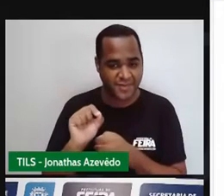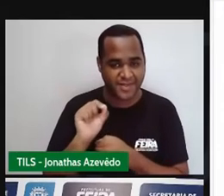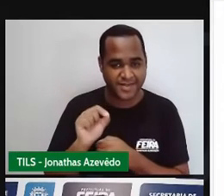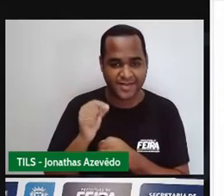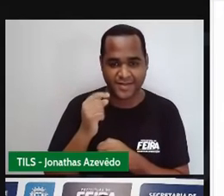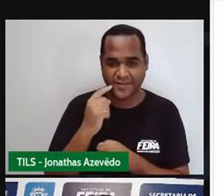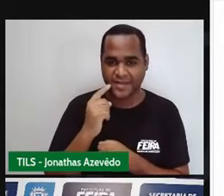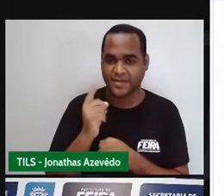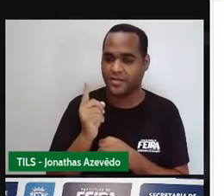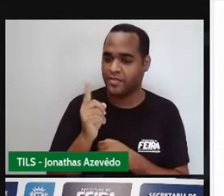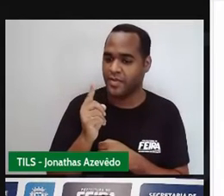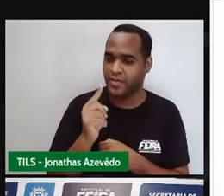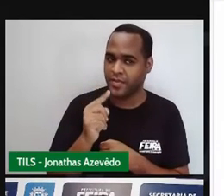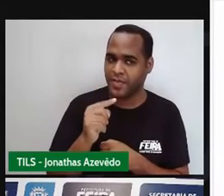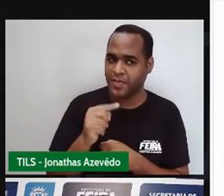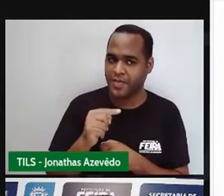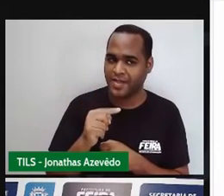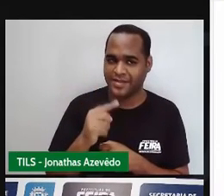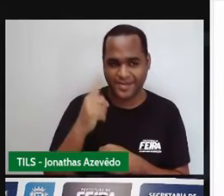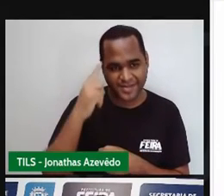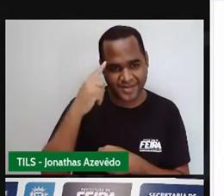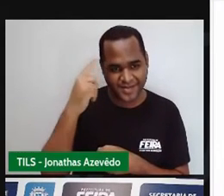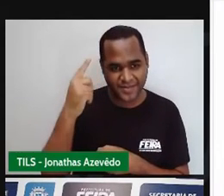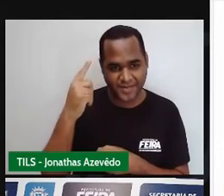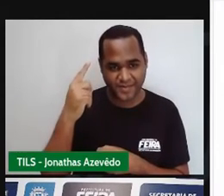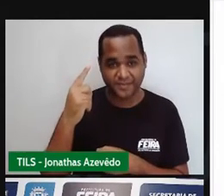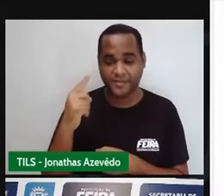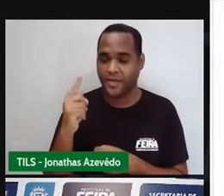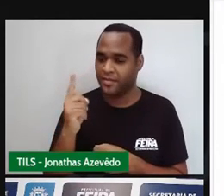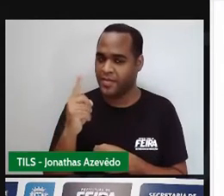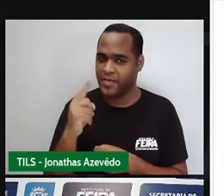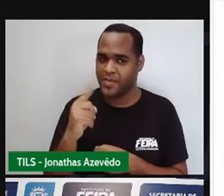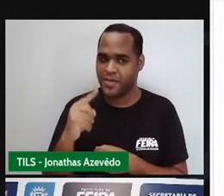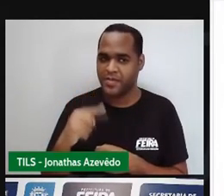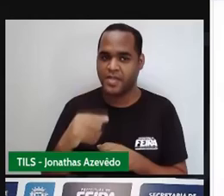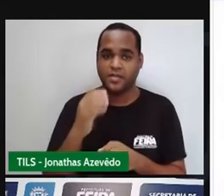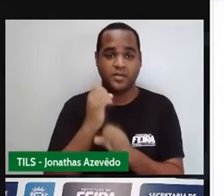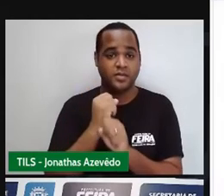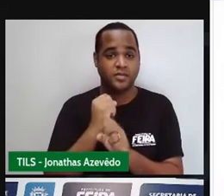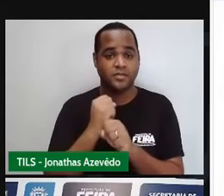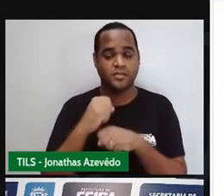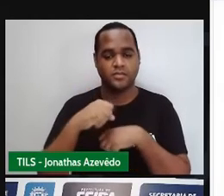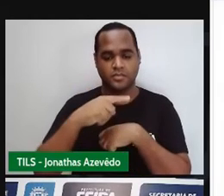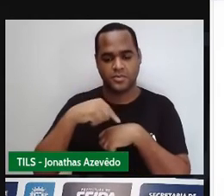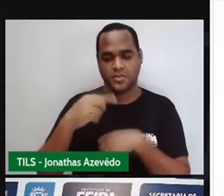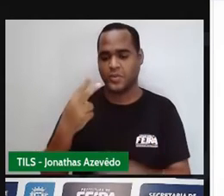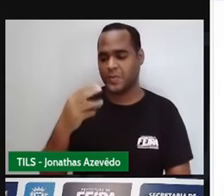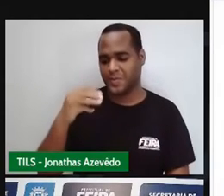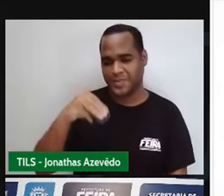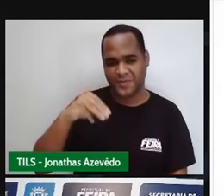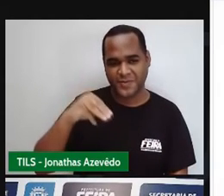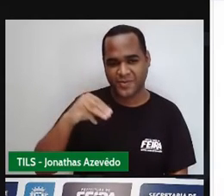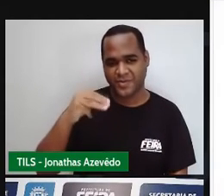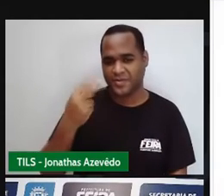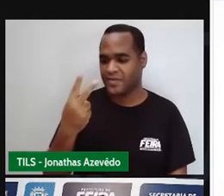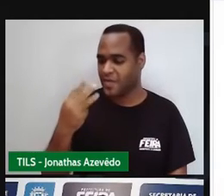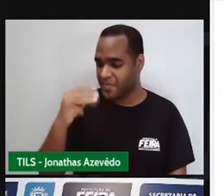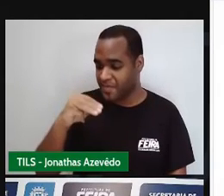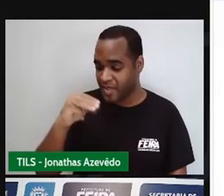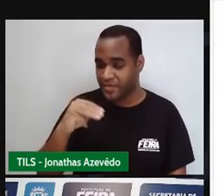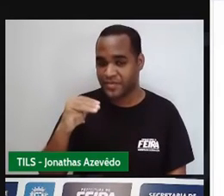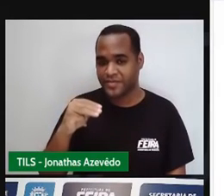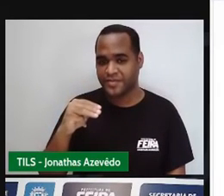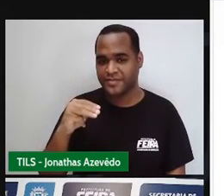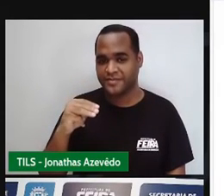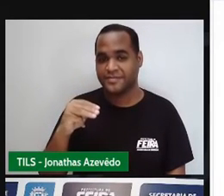um cronômetrozinho tá bom? Vou soltar esse cronômetro num tempinho aí de 2 minutinhos e dentro